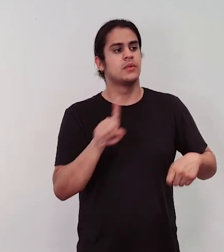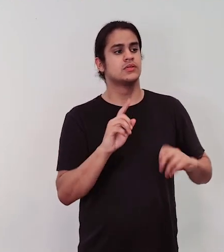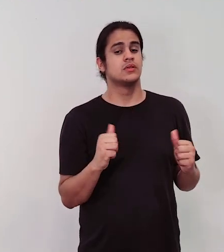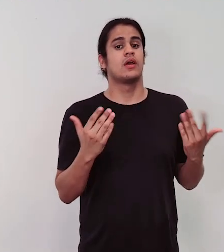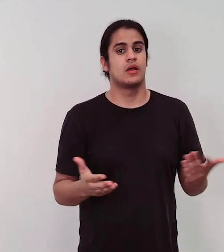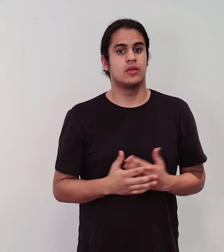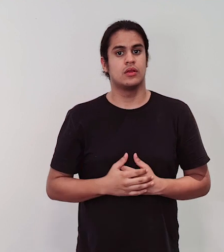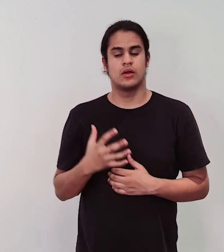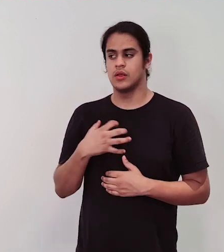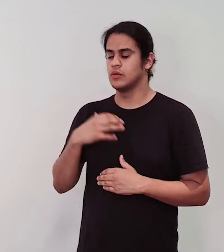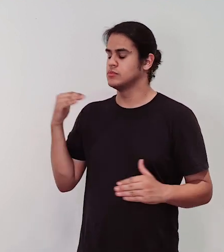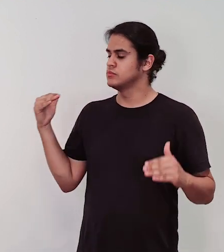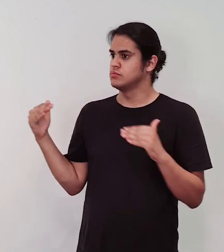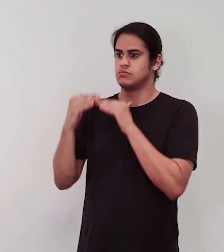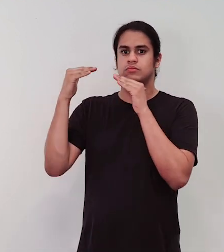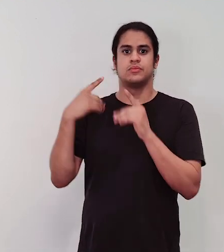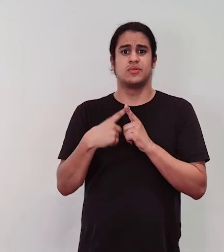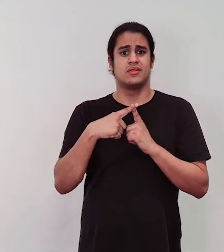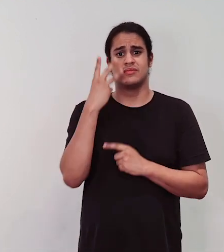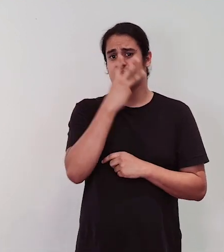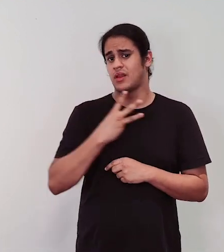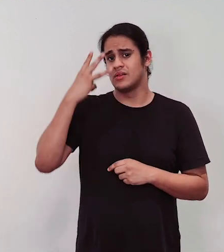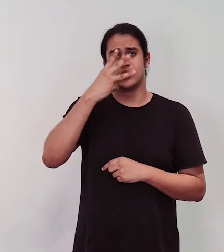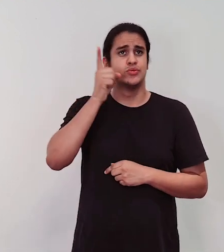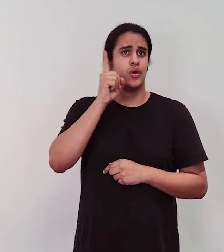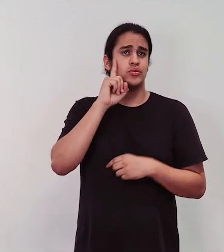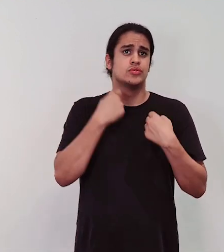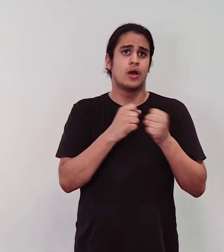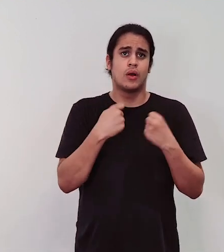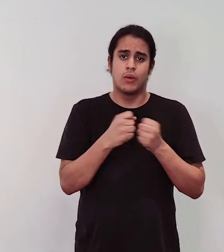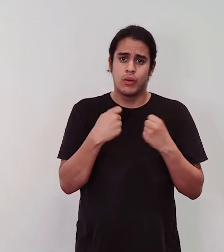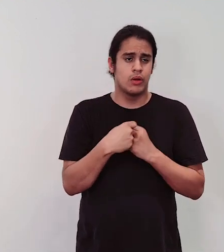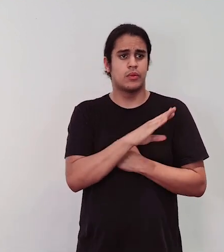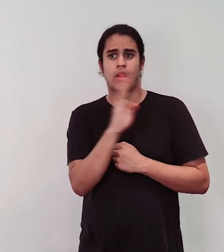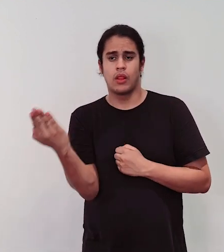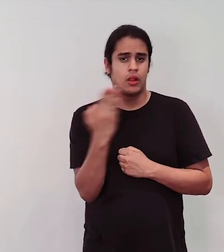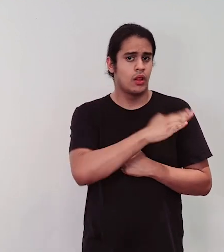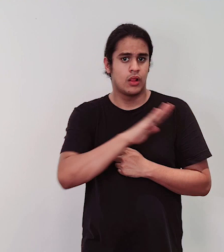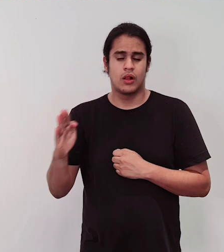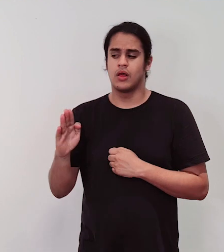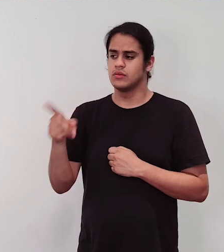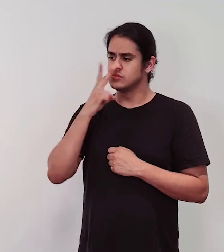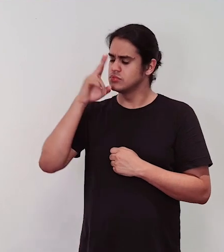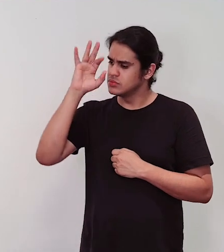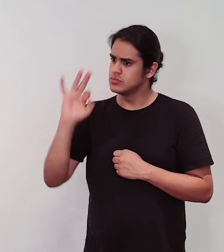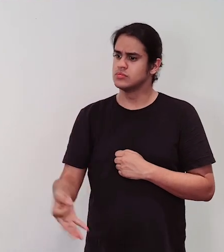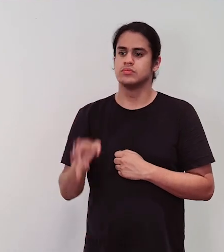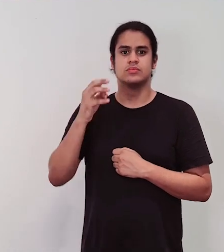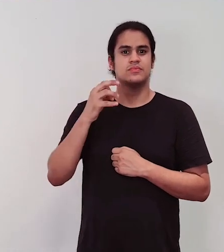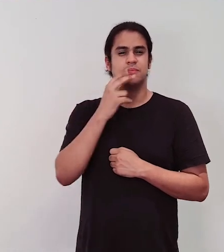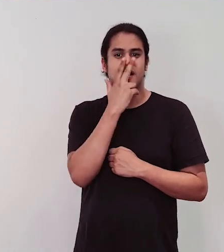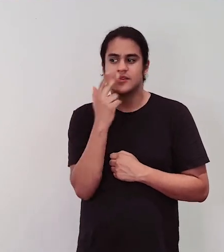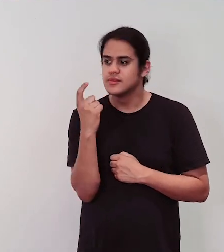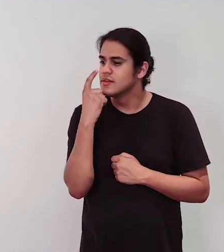horas do dia dentro do transporte público, sei que tem gente que passa muito mais tempo que isso, então essas perguntas, quando a gente vê e se identifica